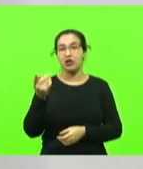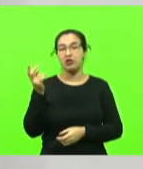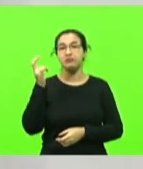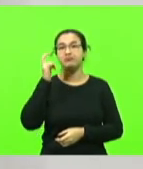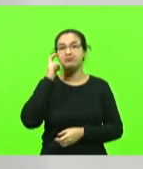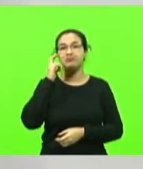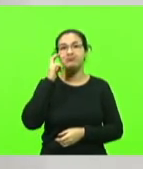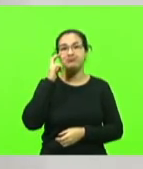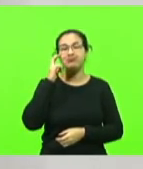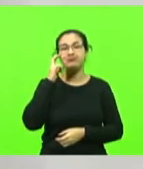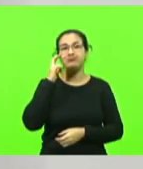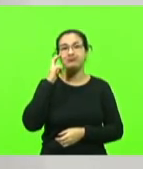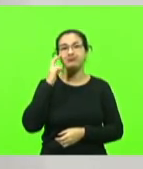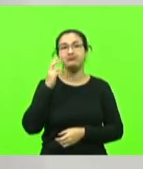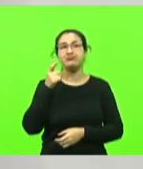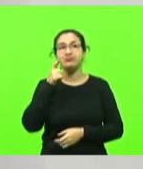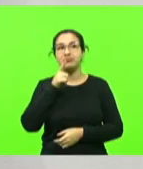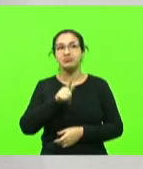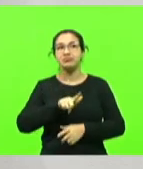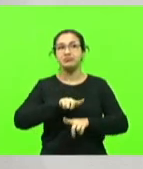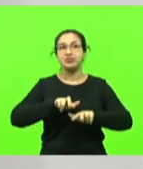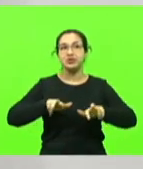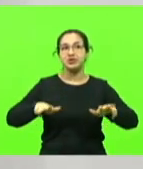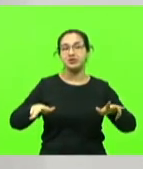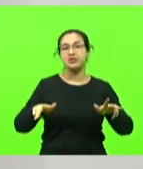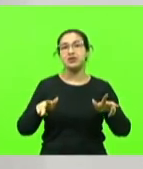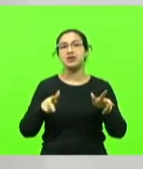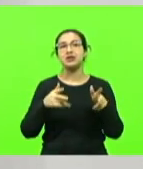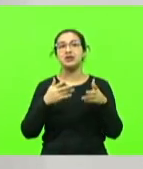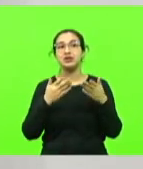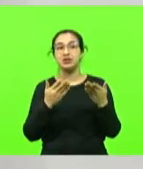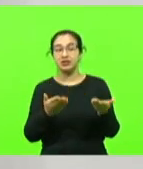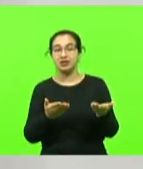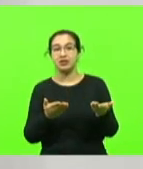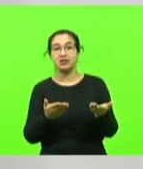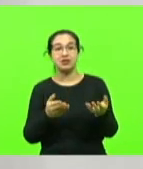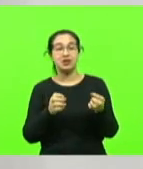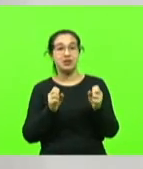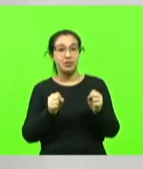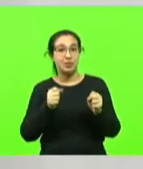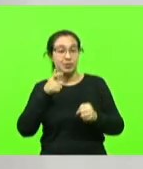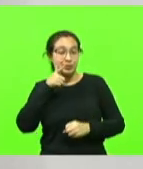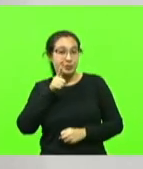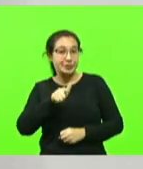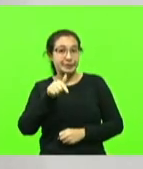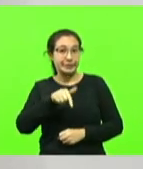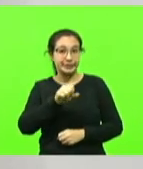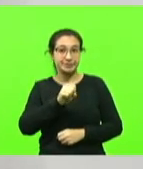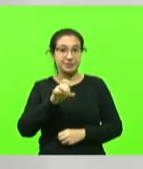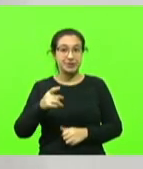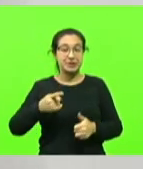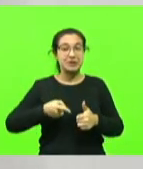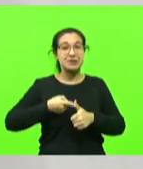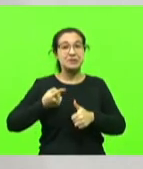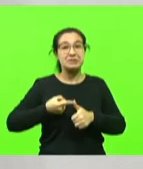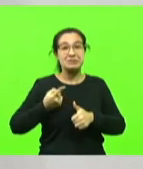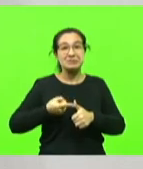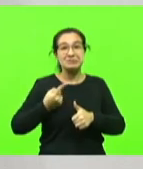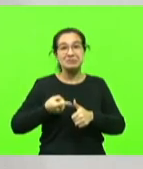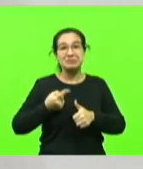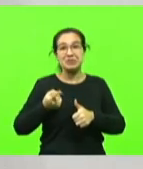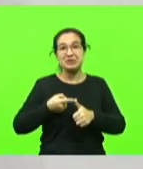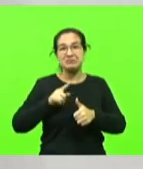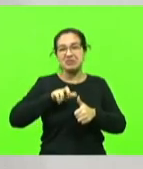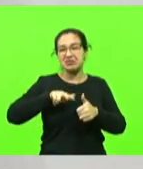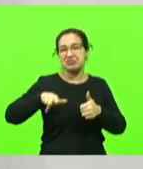Deus abençoe sua carreira, e o que depender do estado de Santa Catarina, tenho certeza que isso foi o primeiro passo de uma lomba caminhada